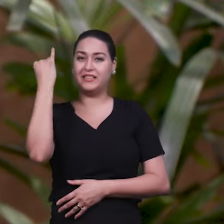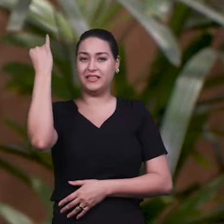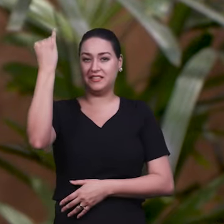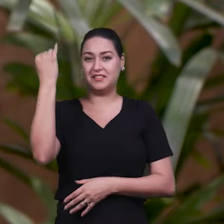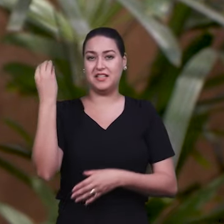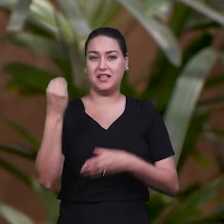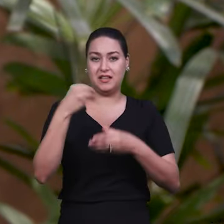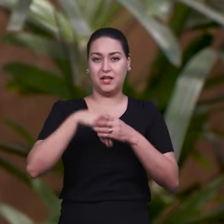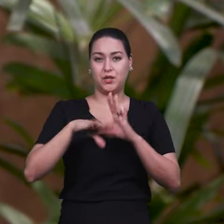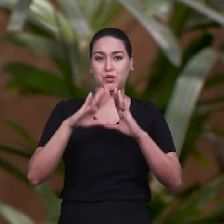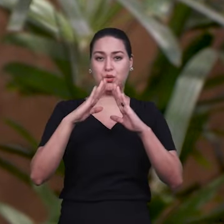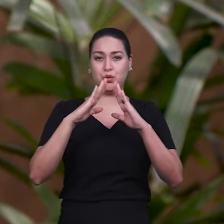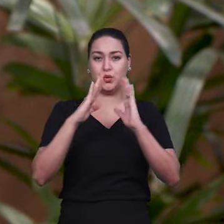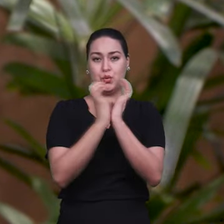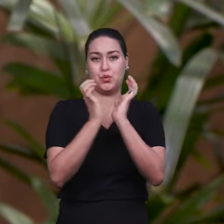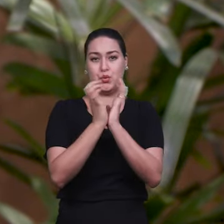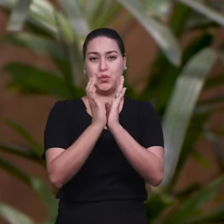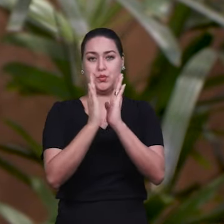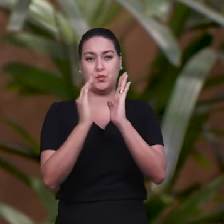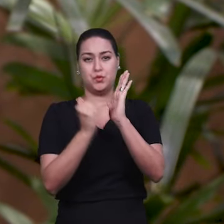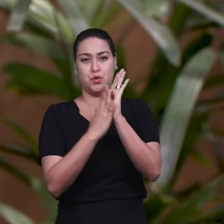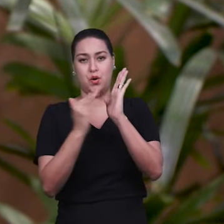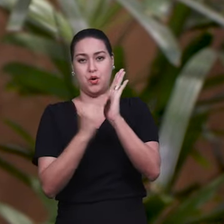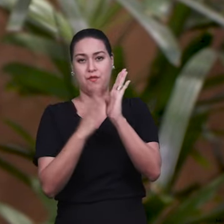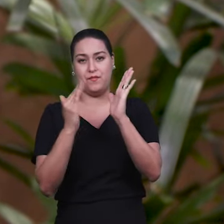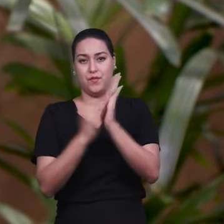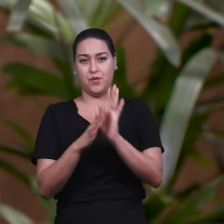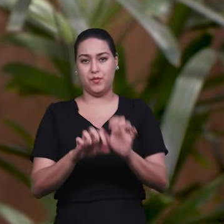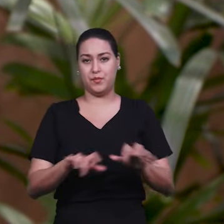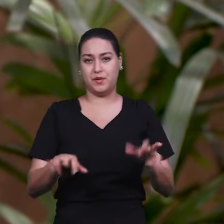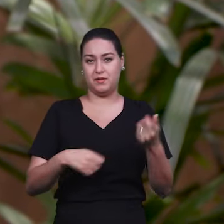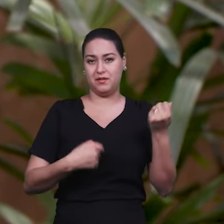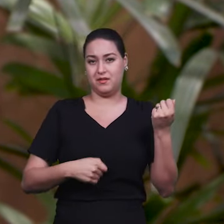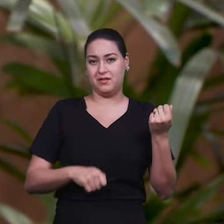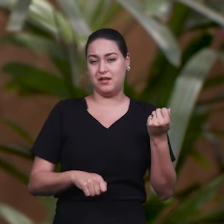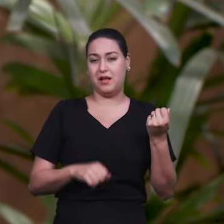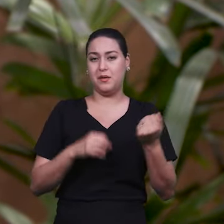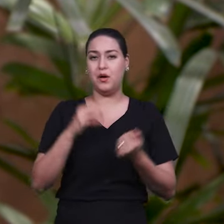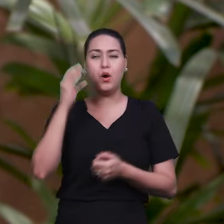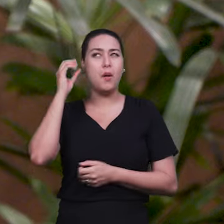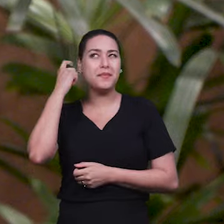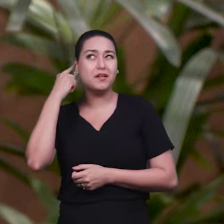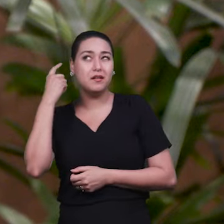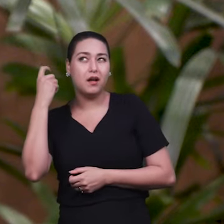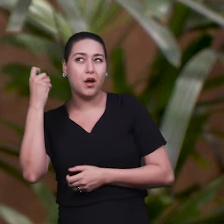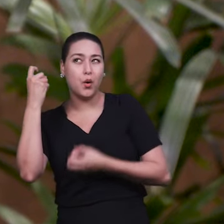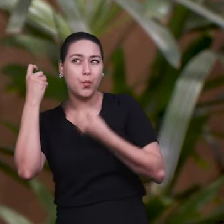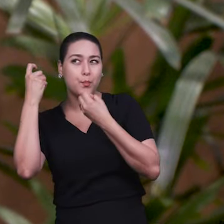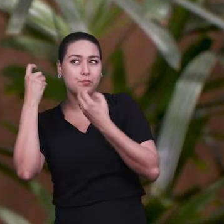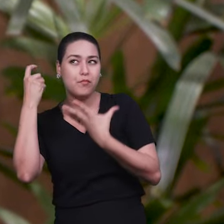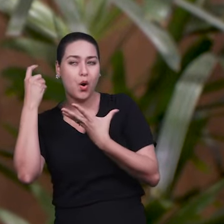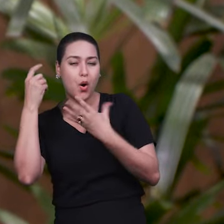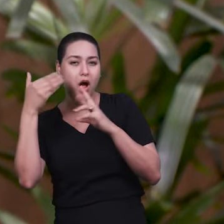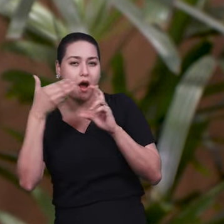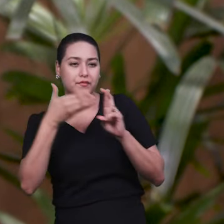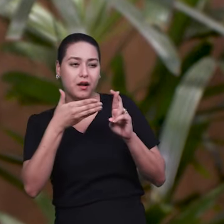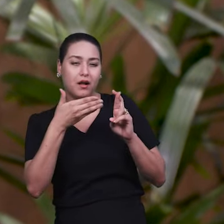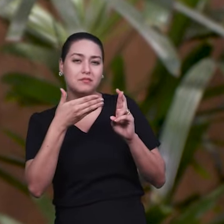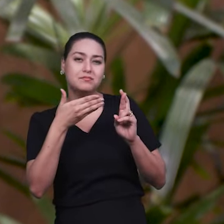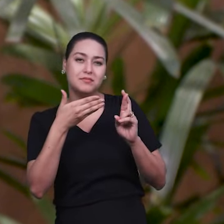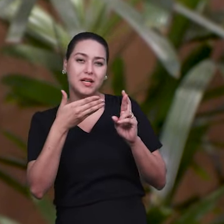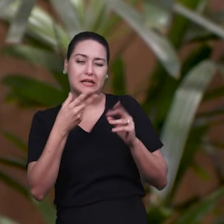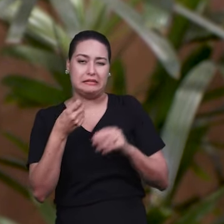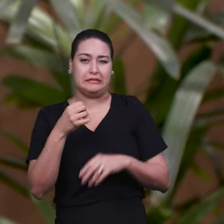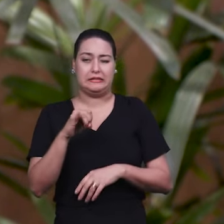grupo de louvor instrumentista, ele treinar o ouvido com boas referências. Ou seja, não ouve, não tem boas referências